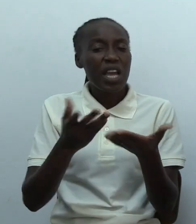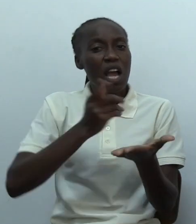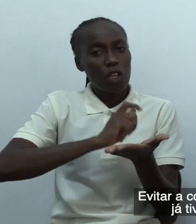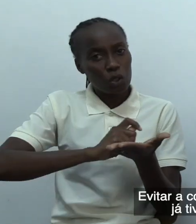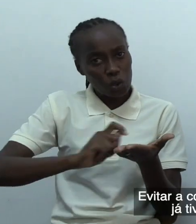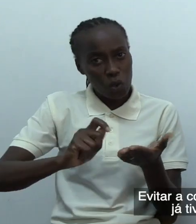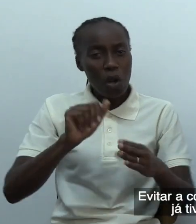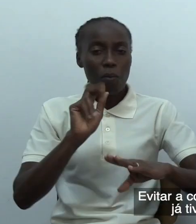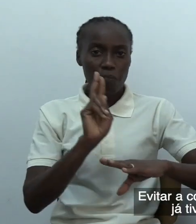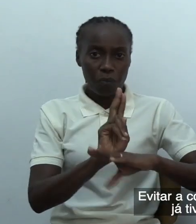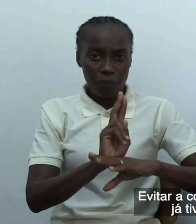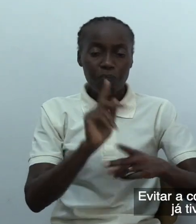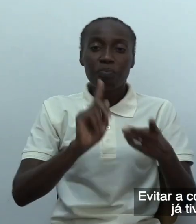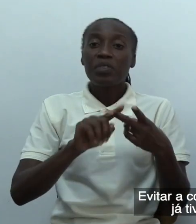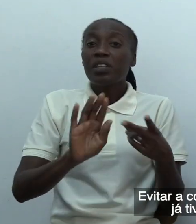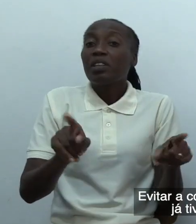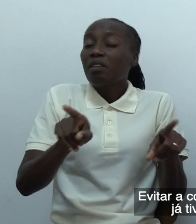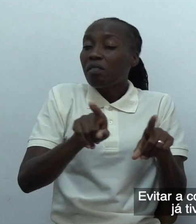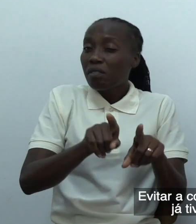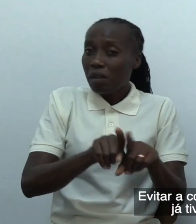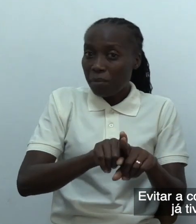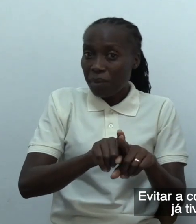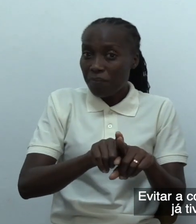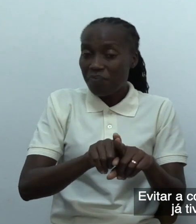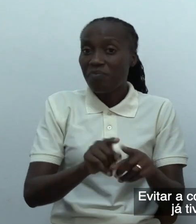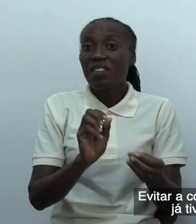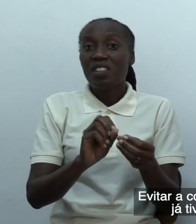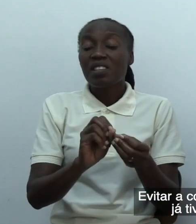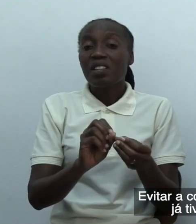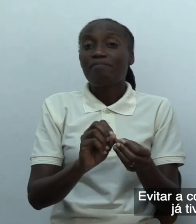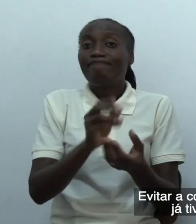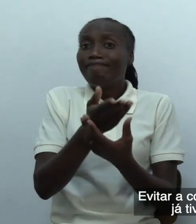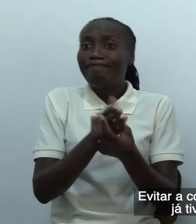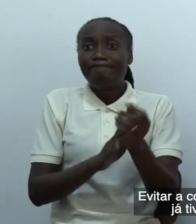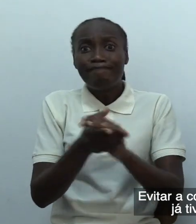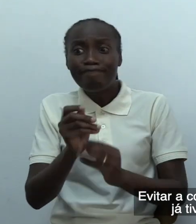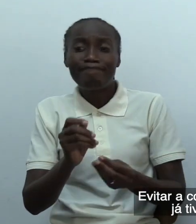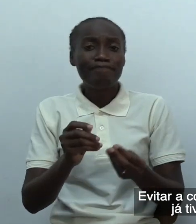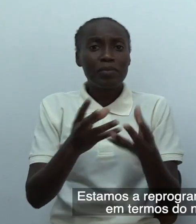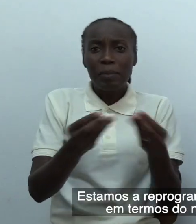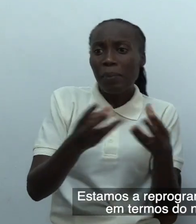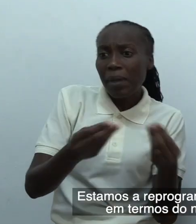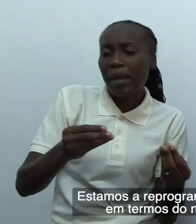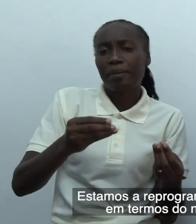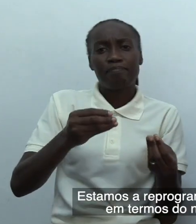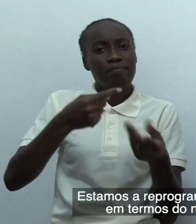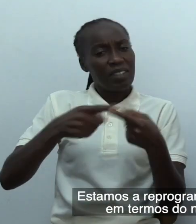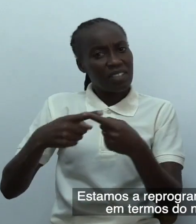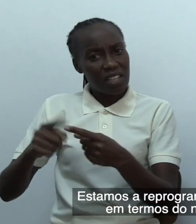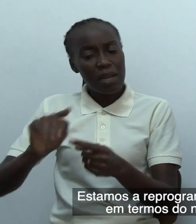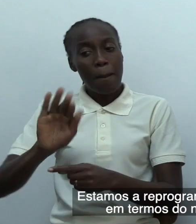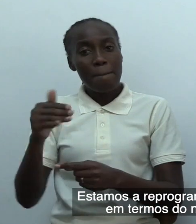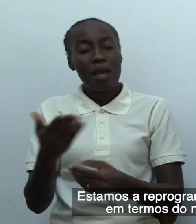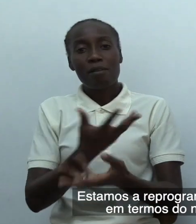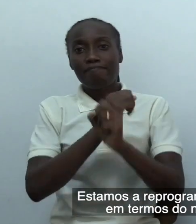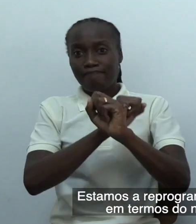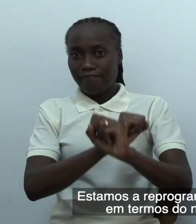para evitar a contaminação da Covid-19. Já tivemos esse encontro, estamos a